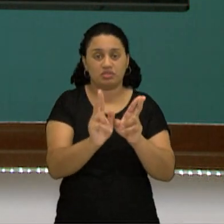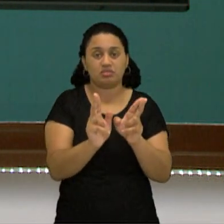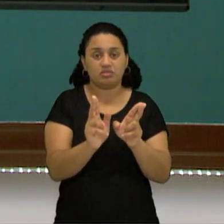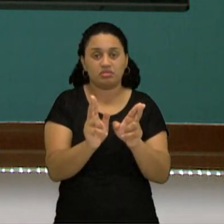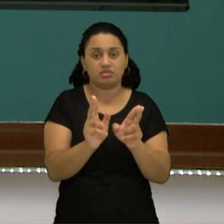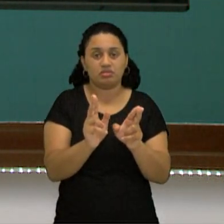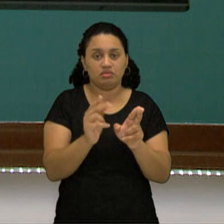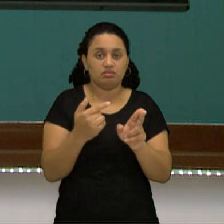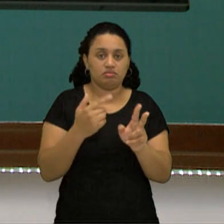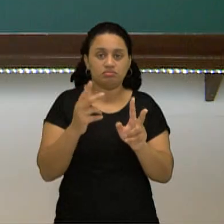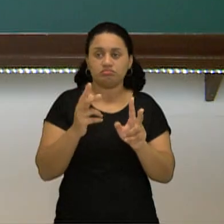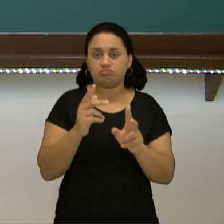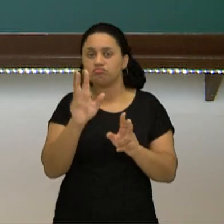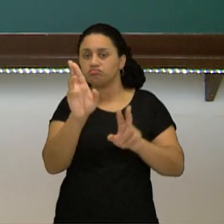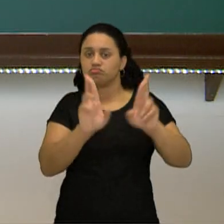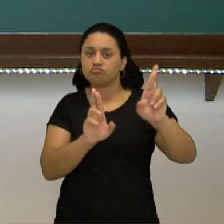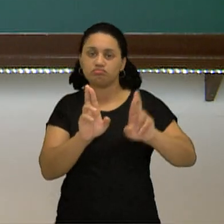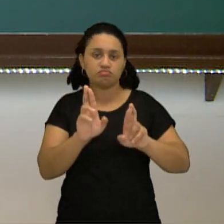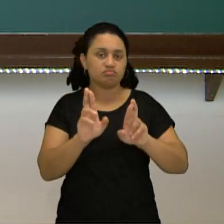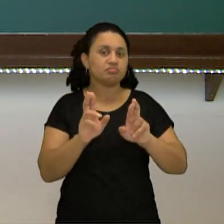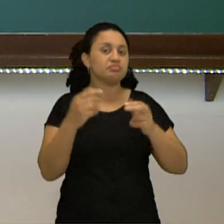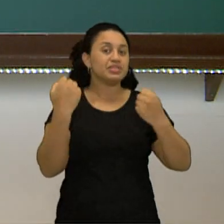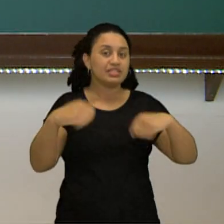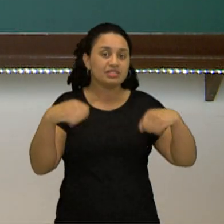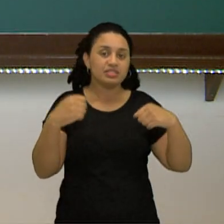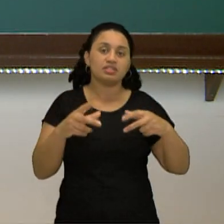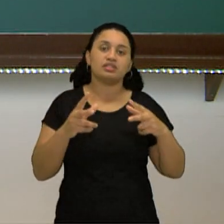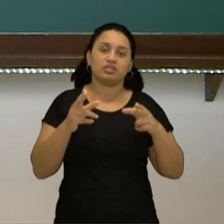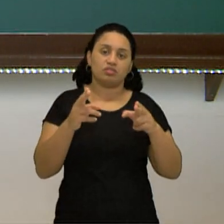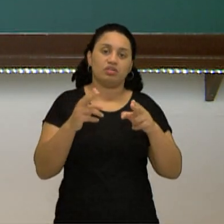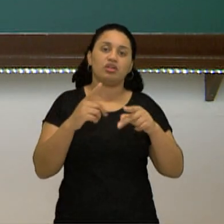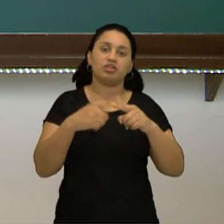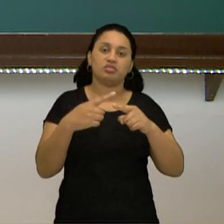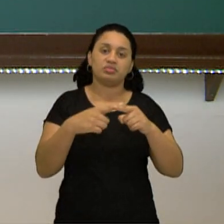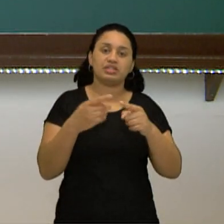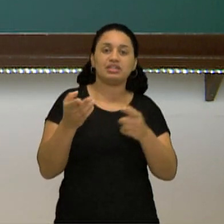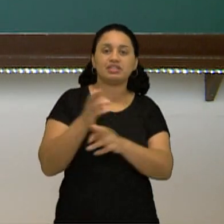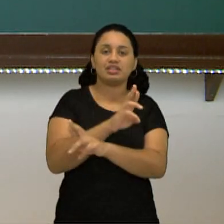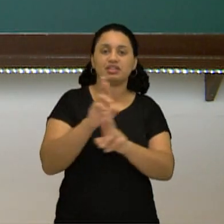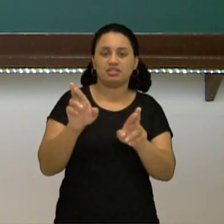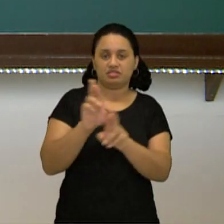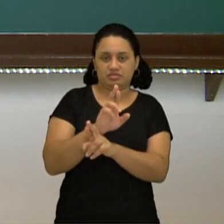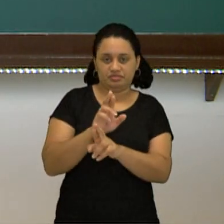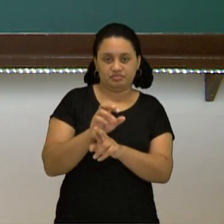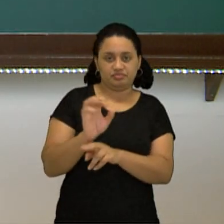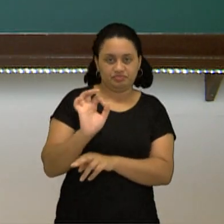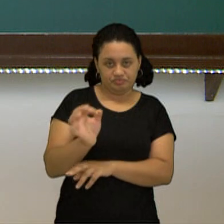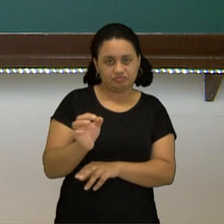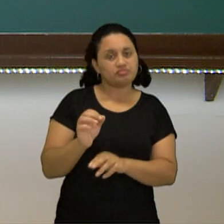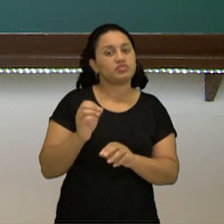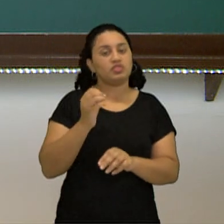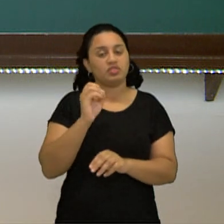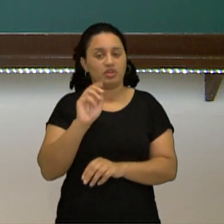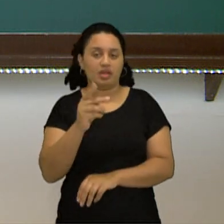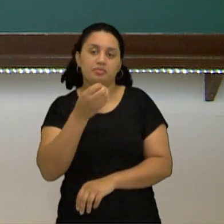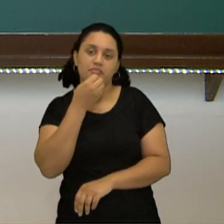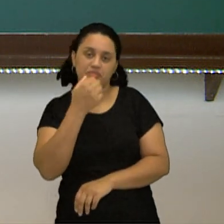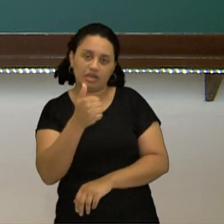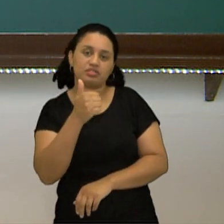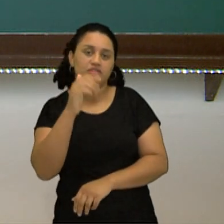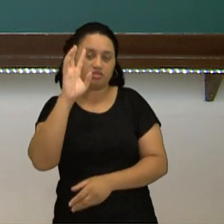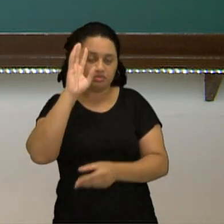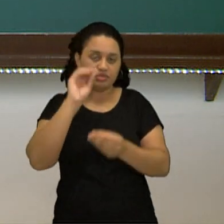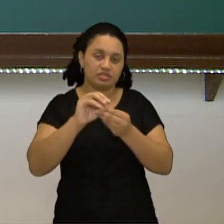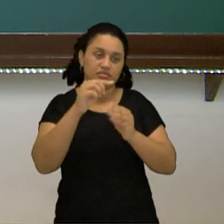depois somando com o terceiro. E o resultado tem que dar igual por causa da propriedade associativa. Muito bem, já entendemos a propriedade